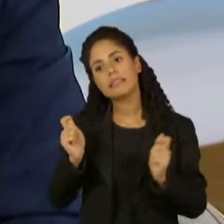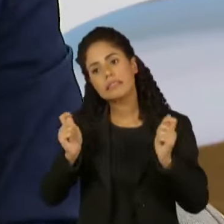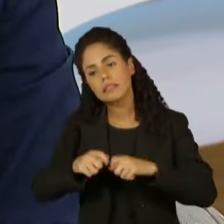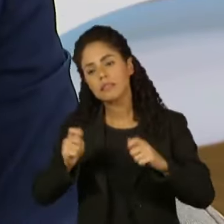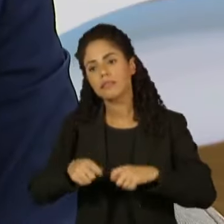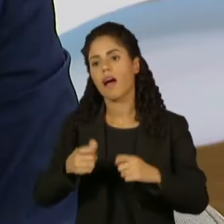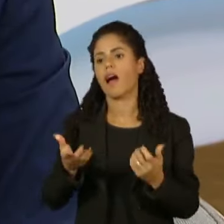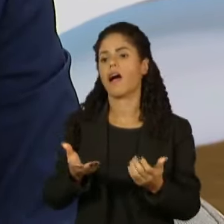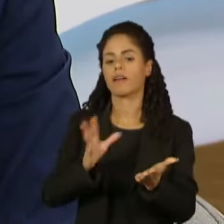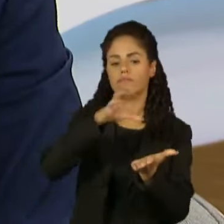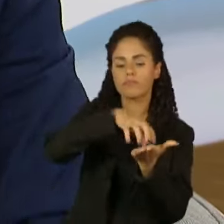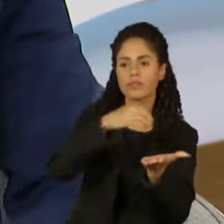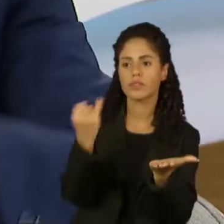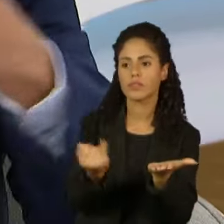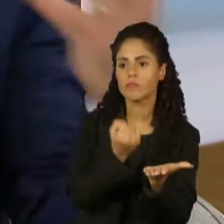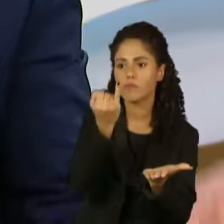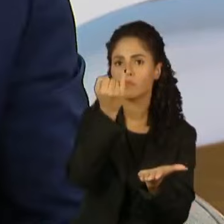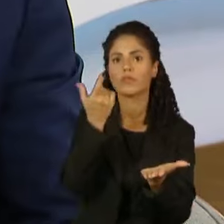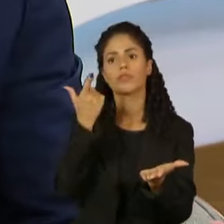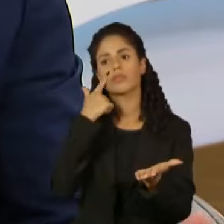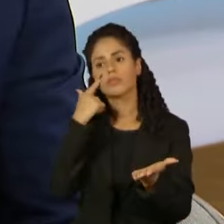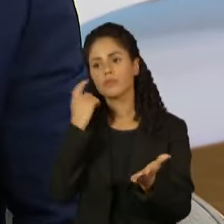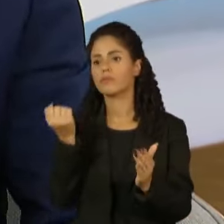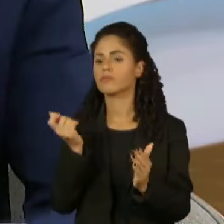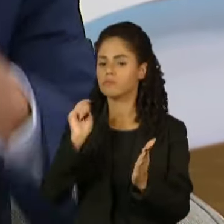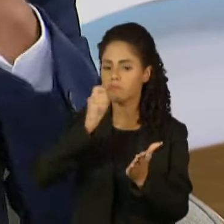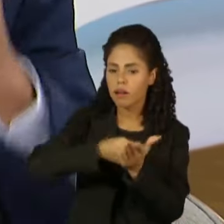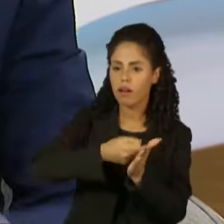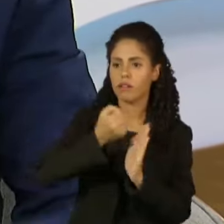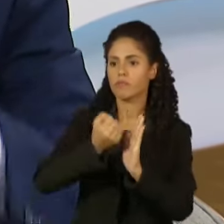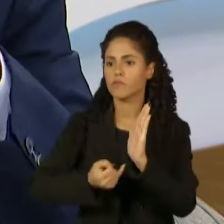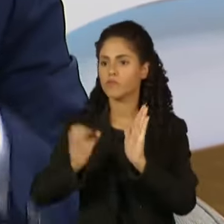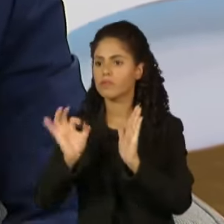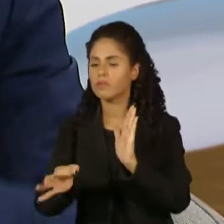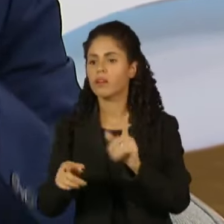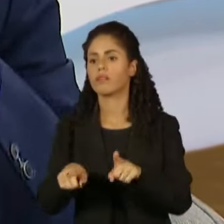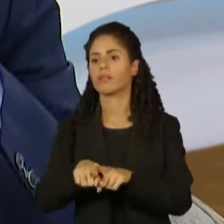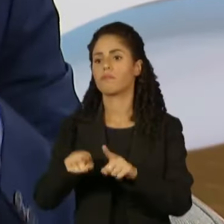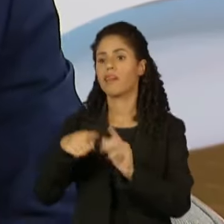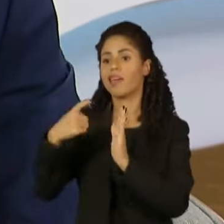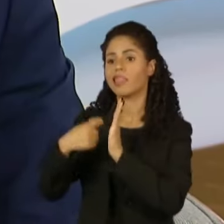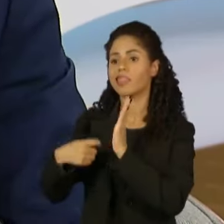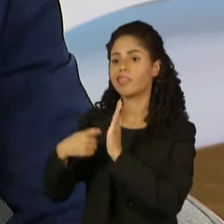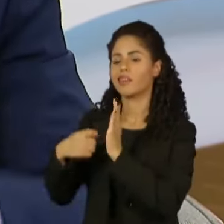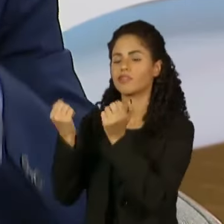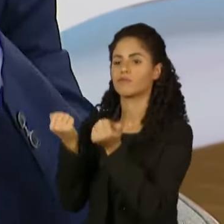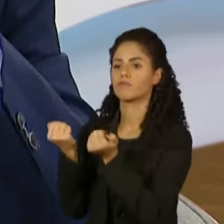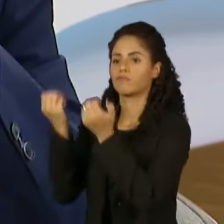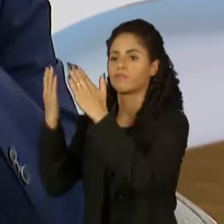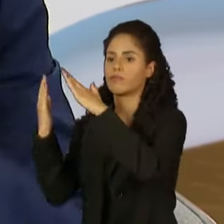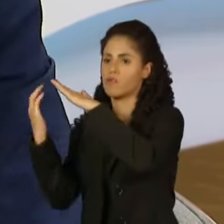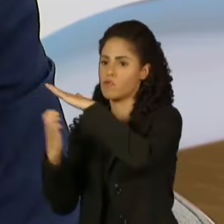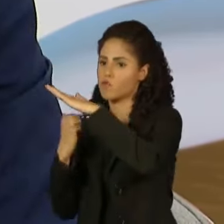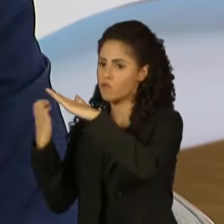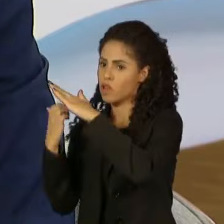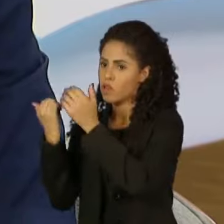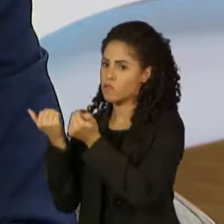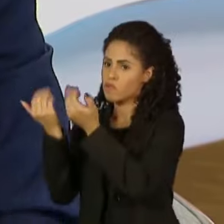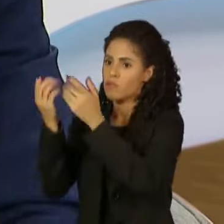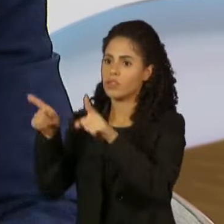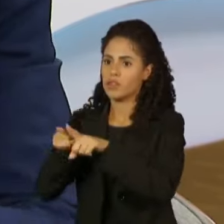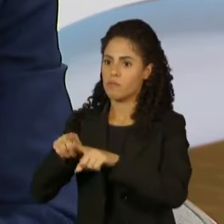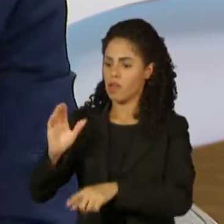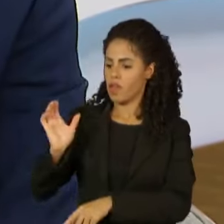muito importante para combater a sonegação que diziam que era impossível. Aprovamos a taxação dos fundos exclusivos, dos fundos dos super